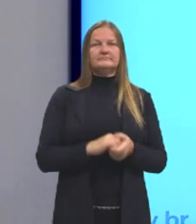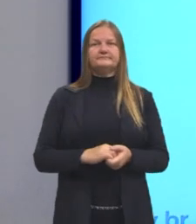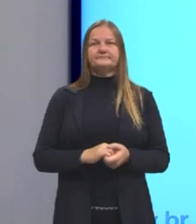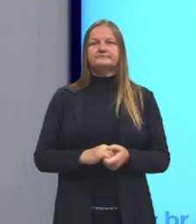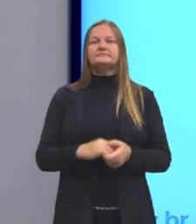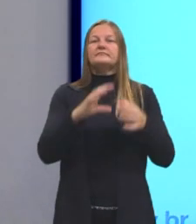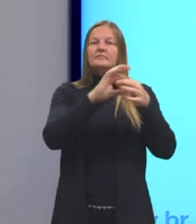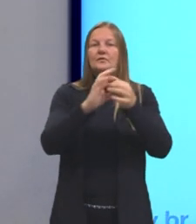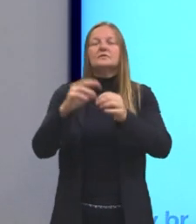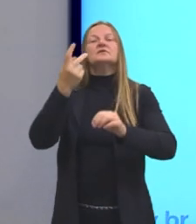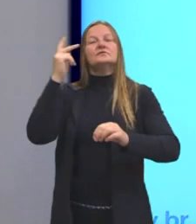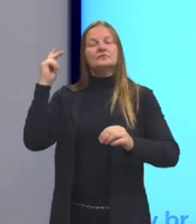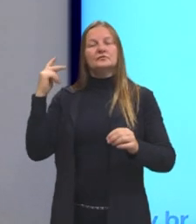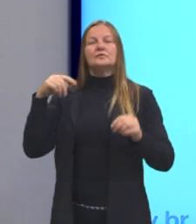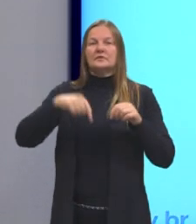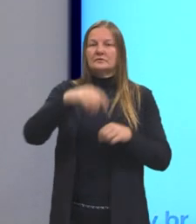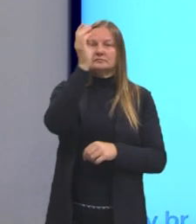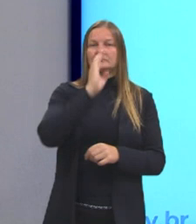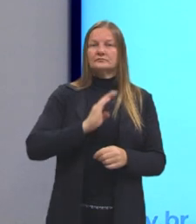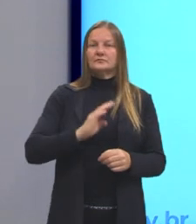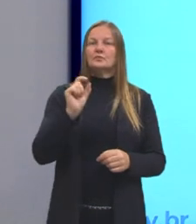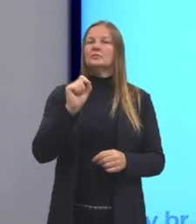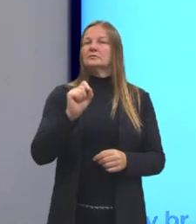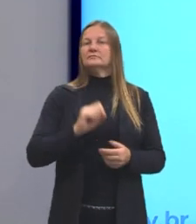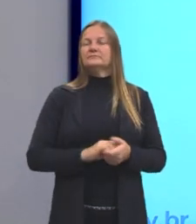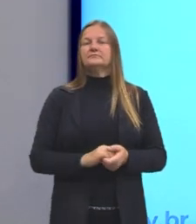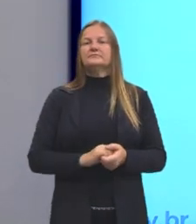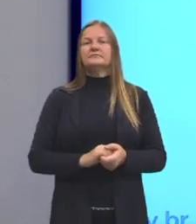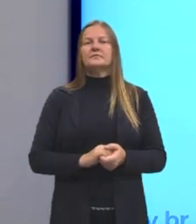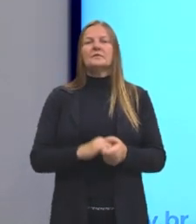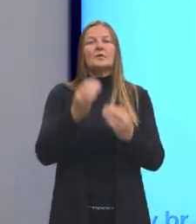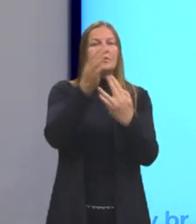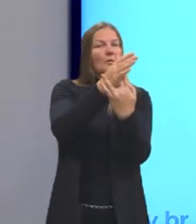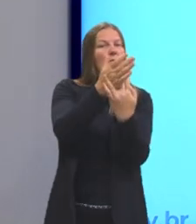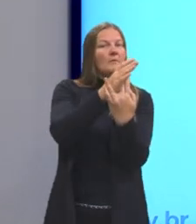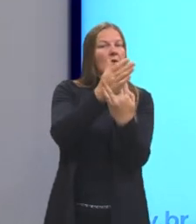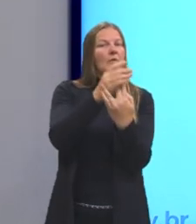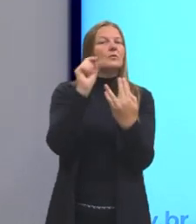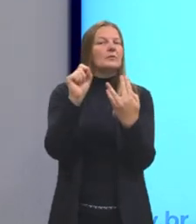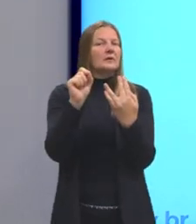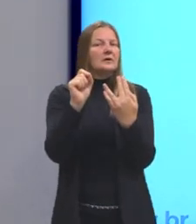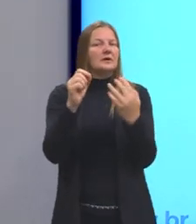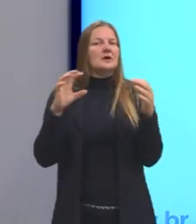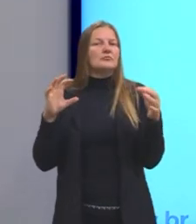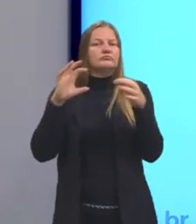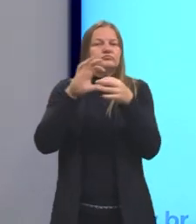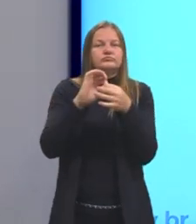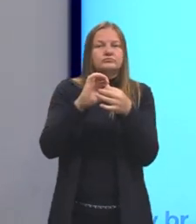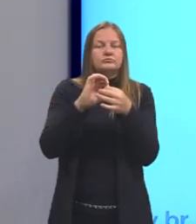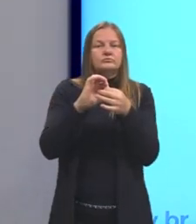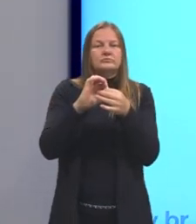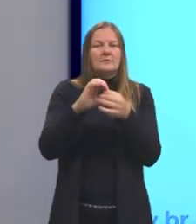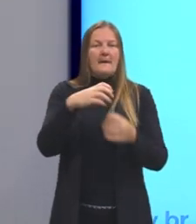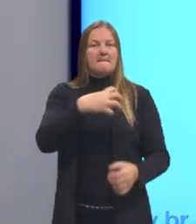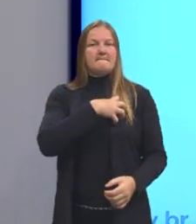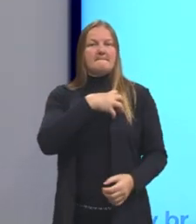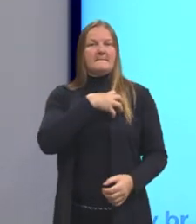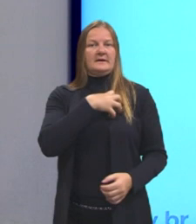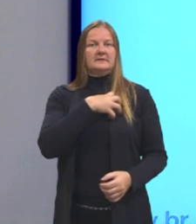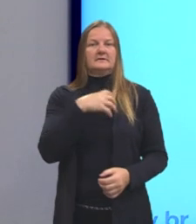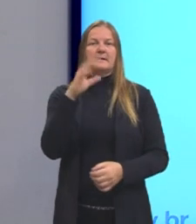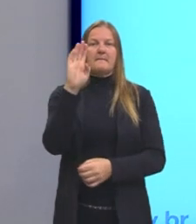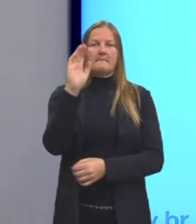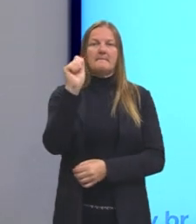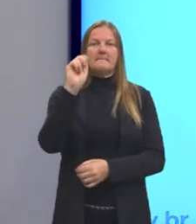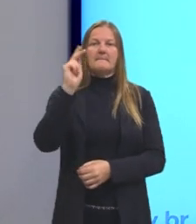Contexto histórico, então, aqui no Brasil. Lembra lá no barroco? O barroco está totalmente ligado lá na Bahia. O barroco